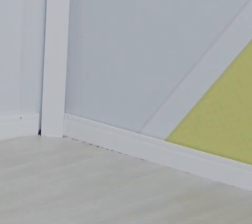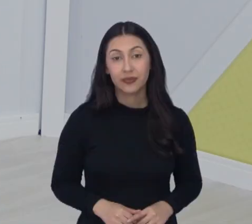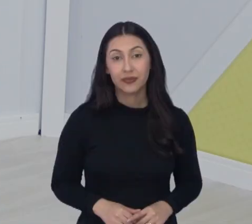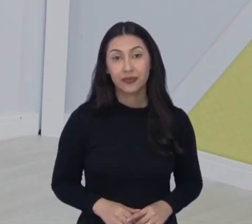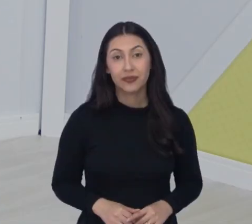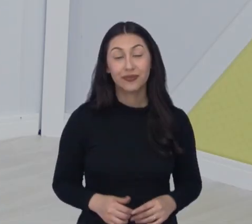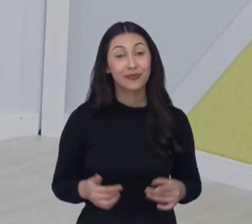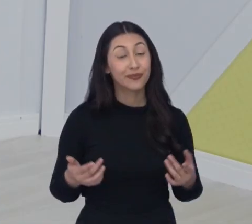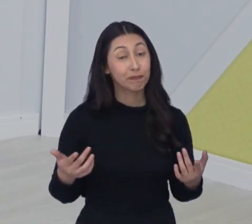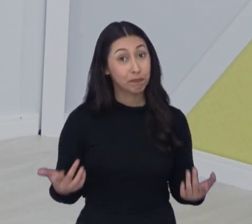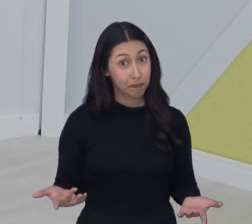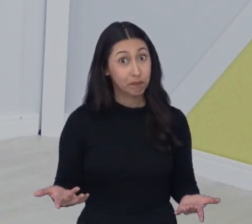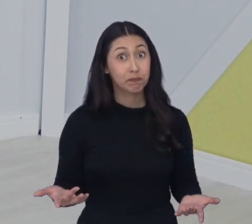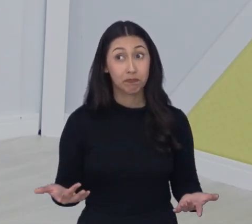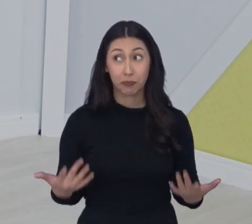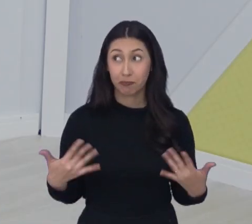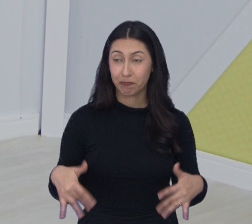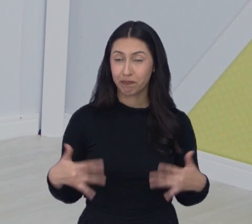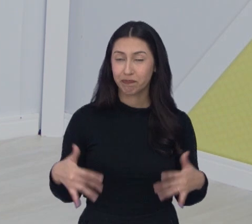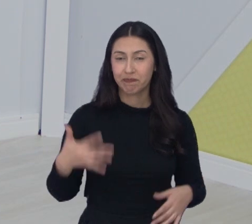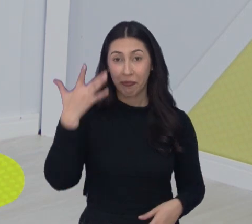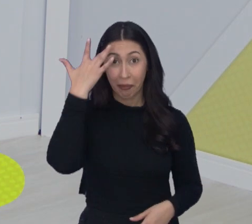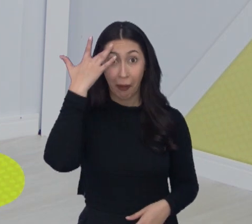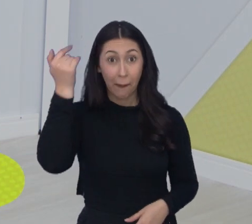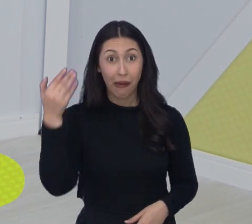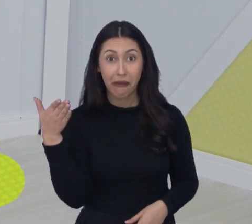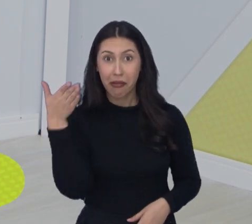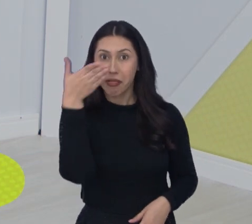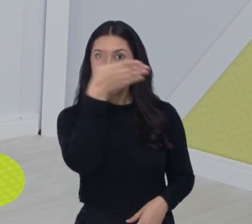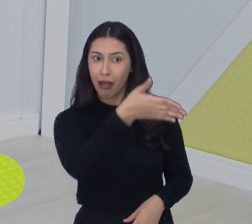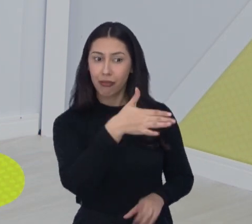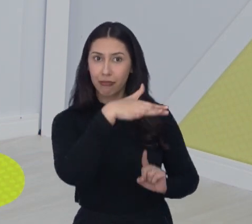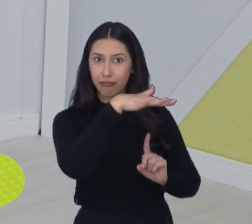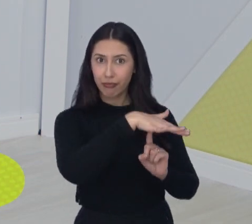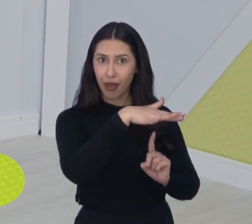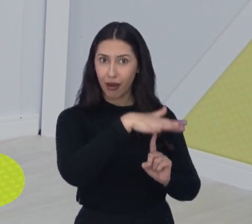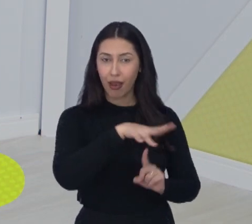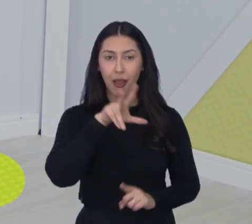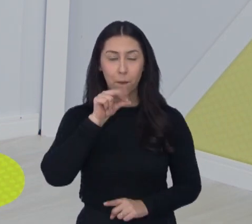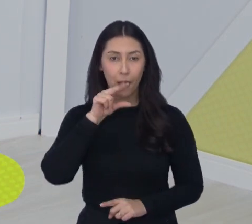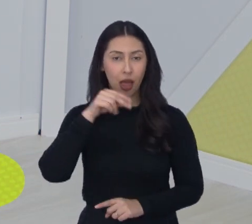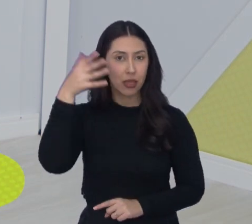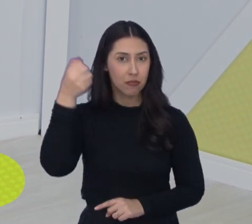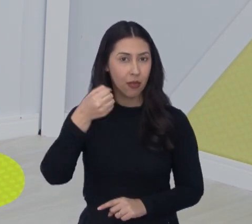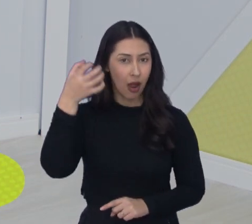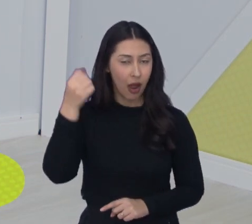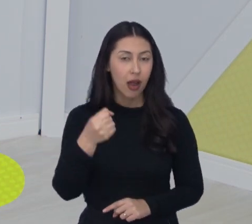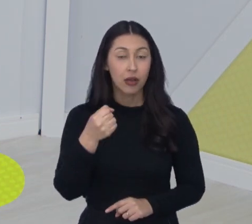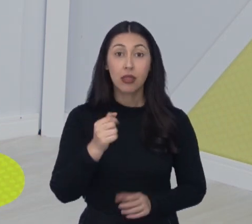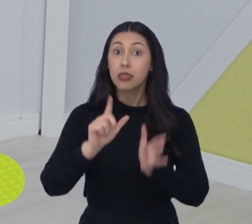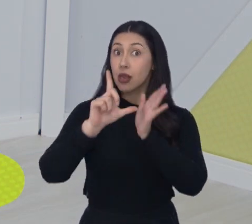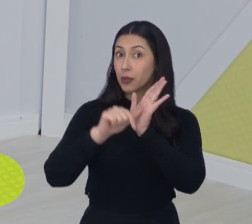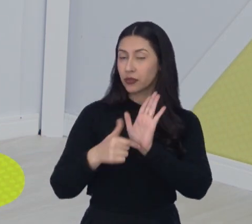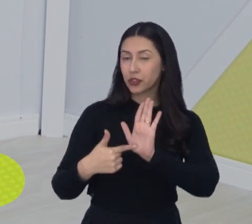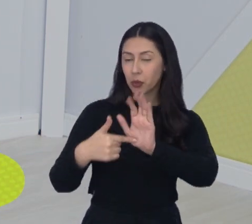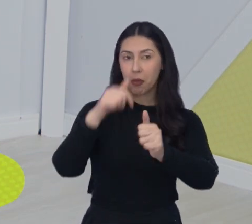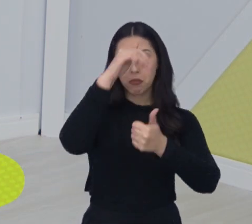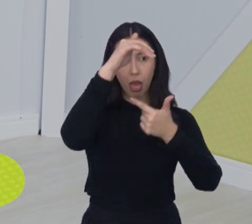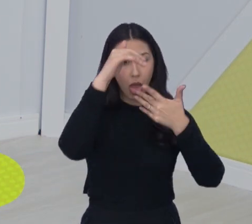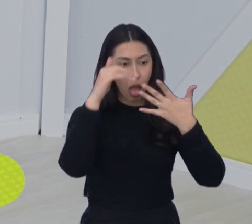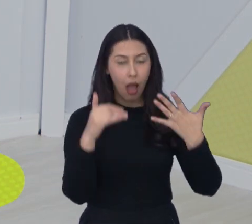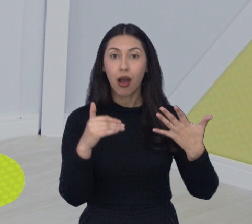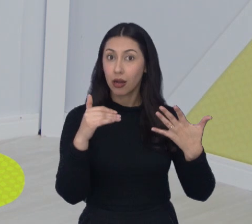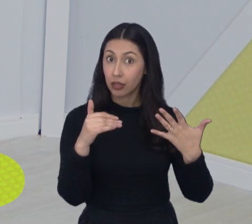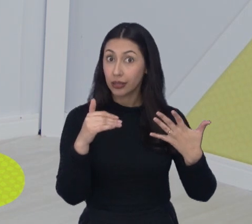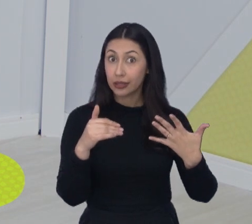Pois é, Paulito, o jogão amanhã lá em Pato Branco, no Paraná, Pato Branco e São José. A gente vai ver a classificação já já, uma vitória do